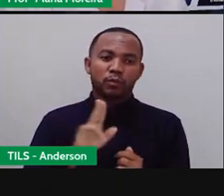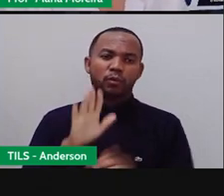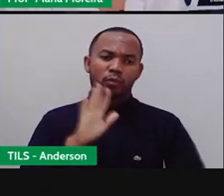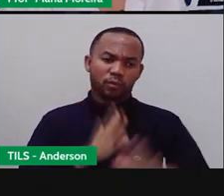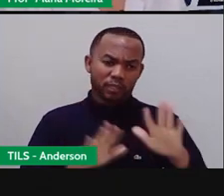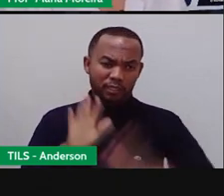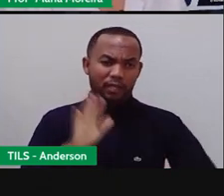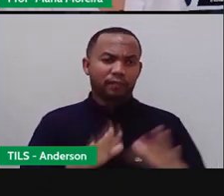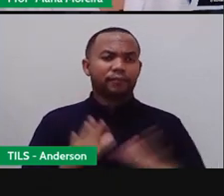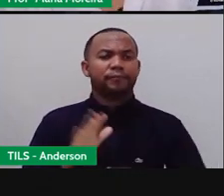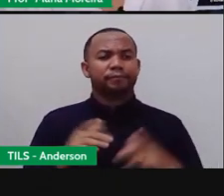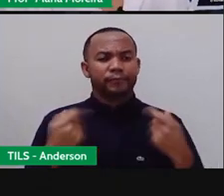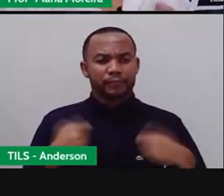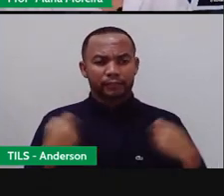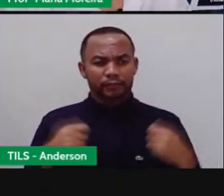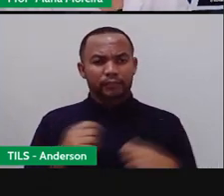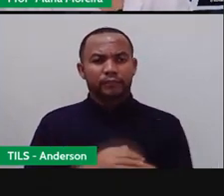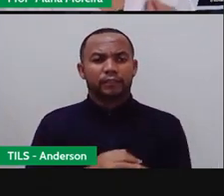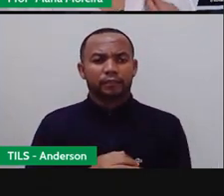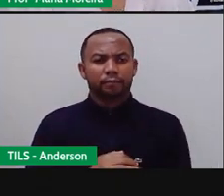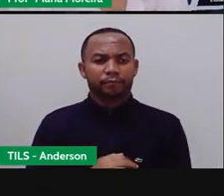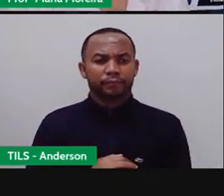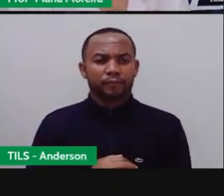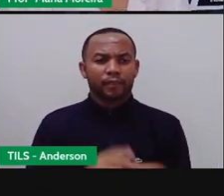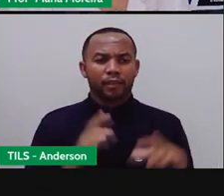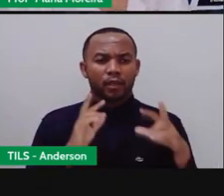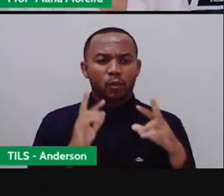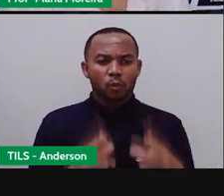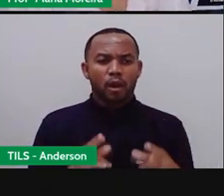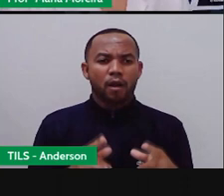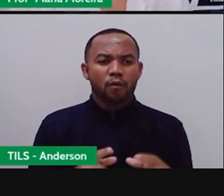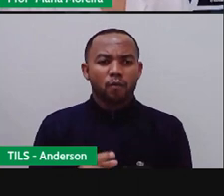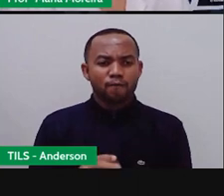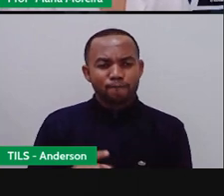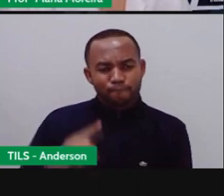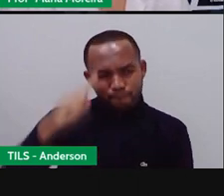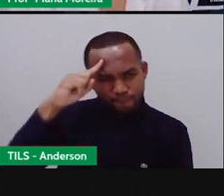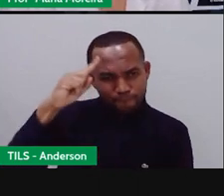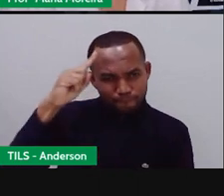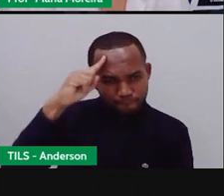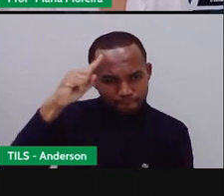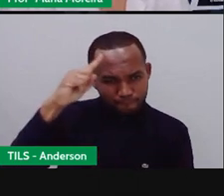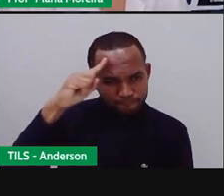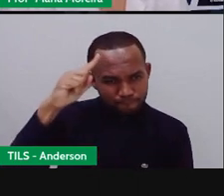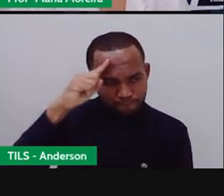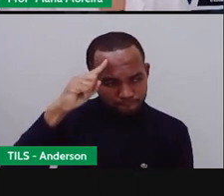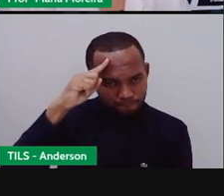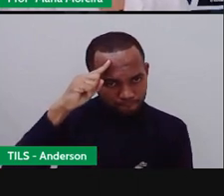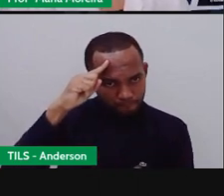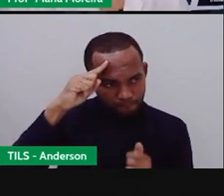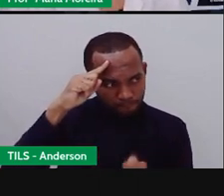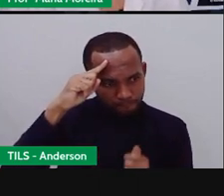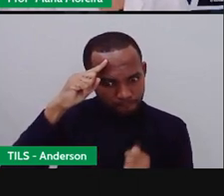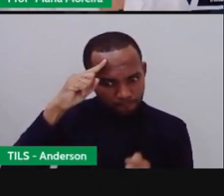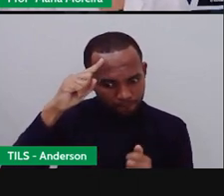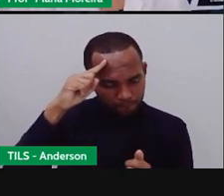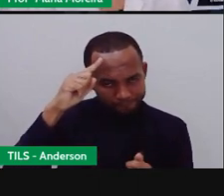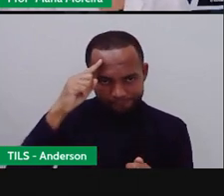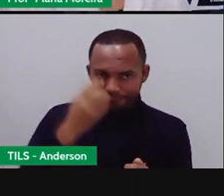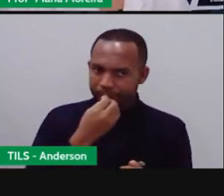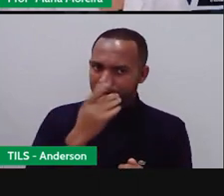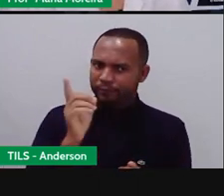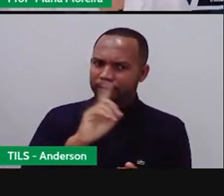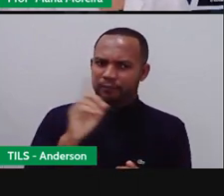Caso contrário, né, gente, ela torna-se um vício que, como qualquer vício, traz prejuízos para a nossa vida.